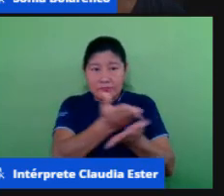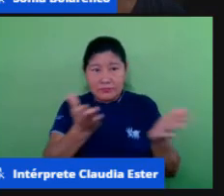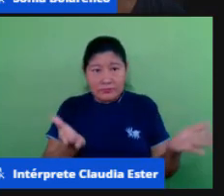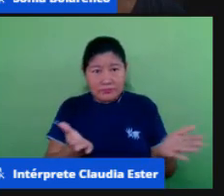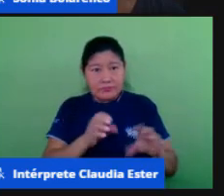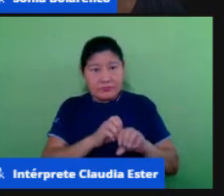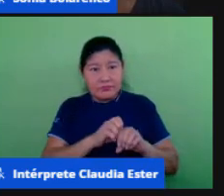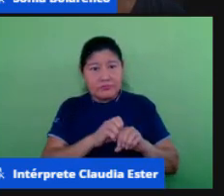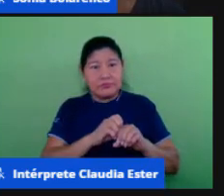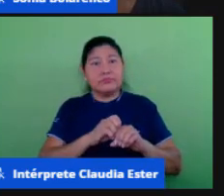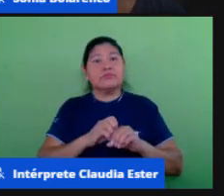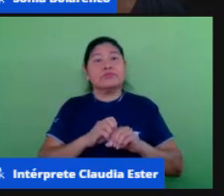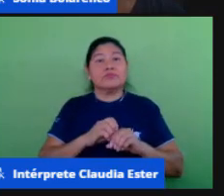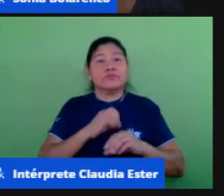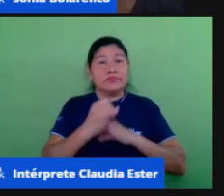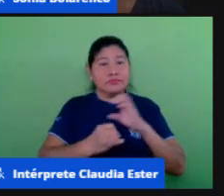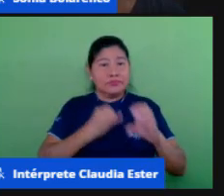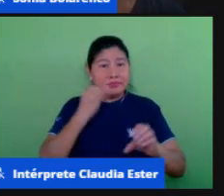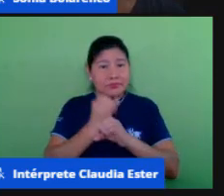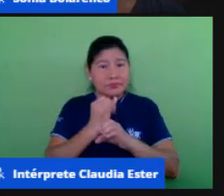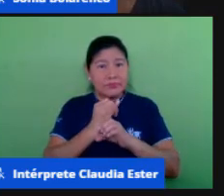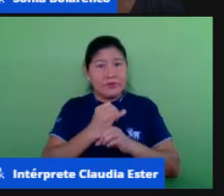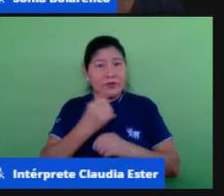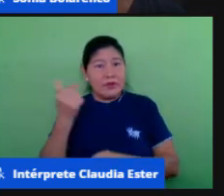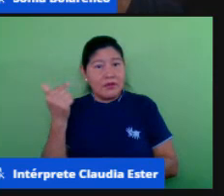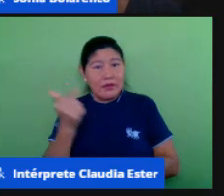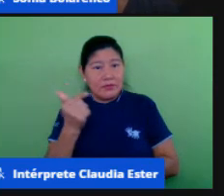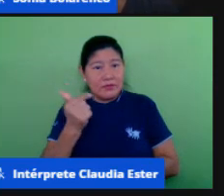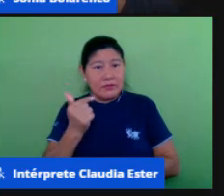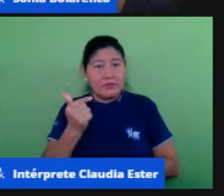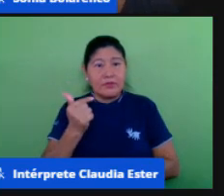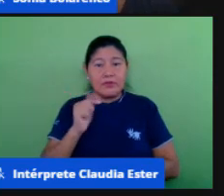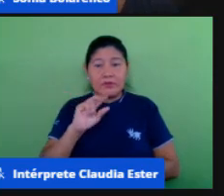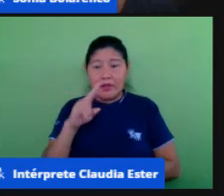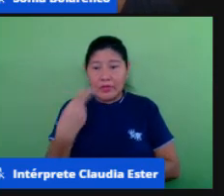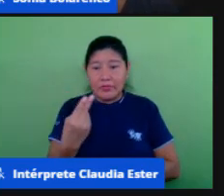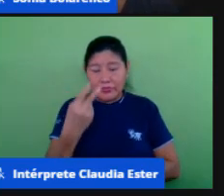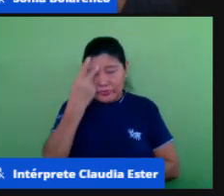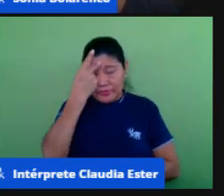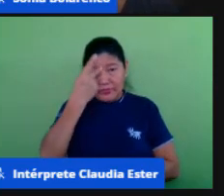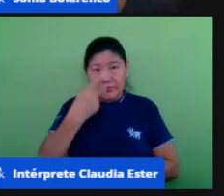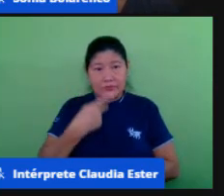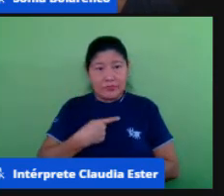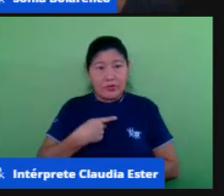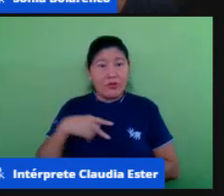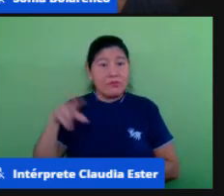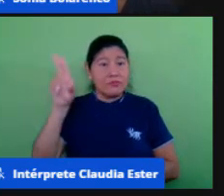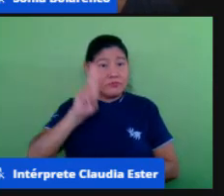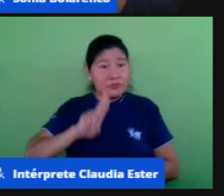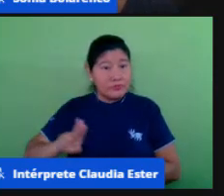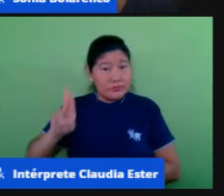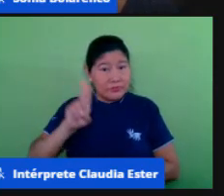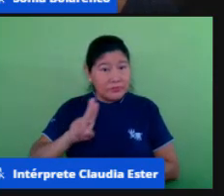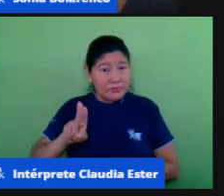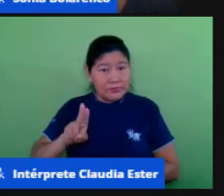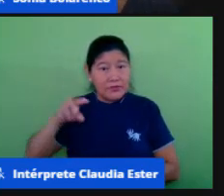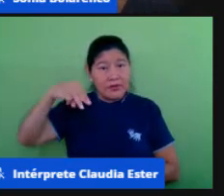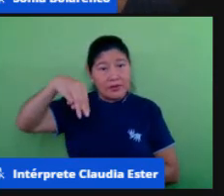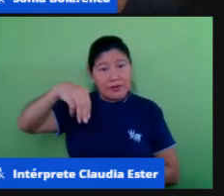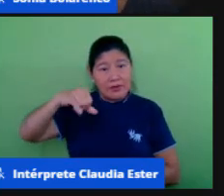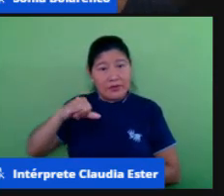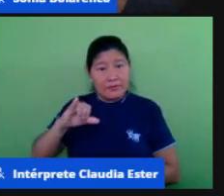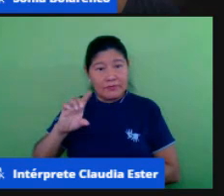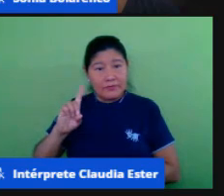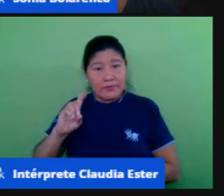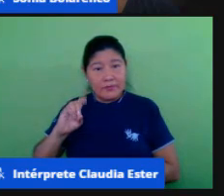a segunda é nós fazermos utilização dessas mídias para mediar o processo de